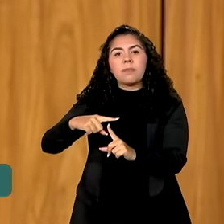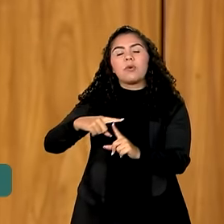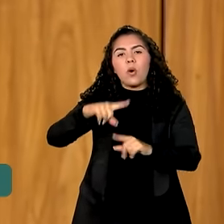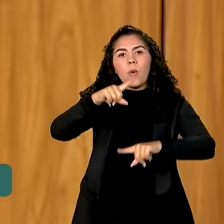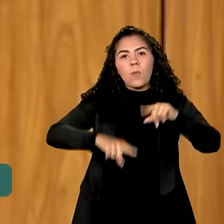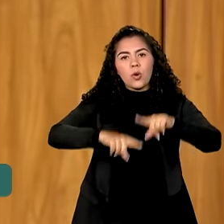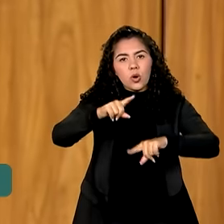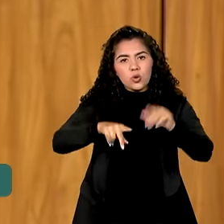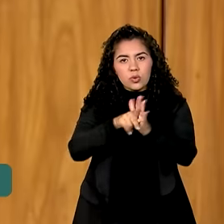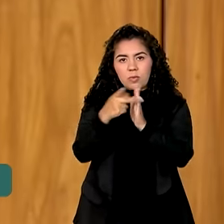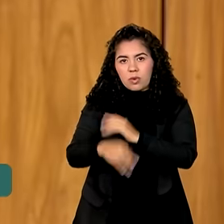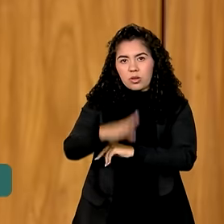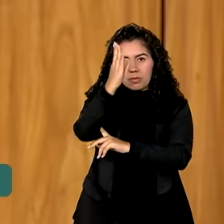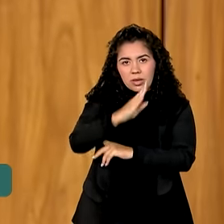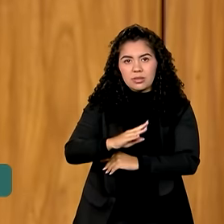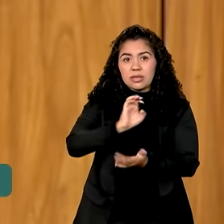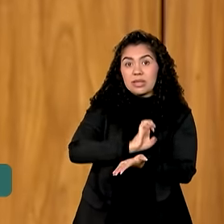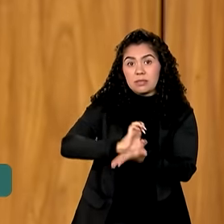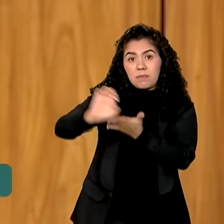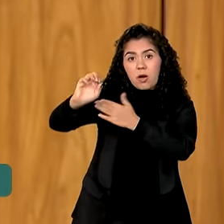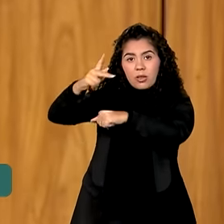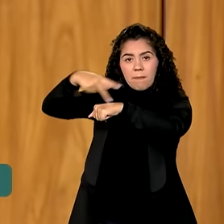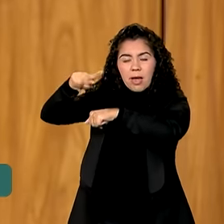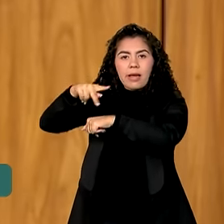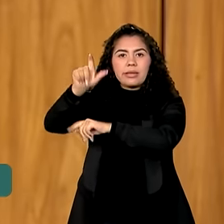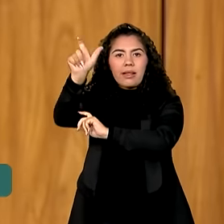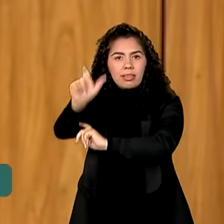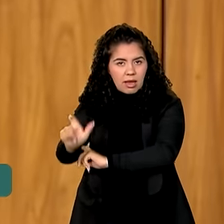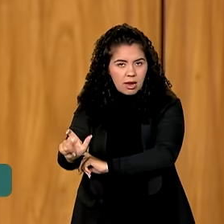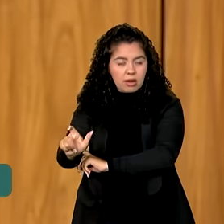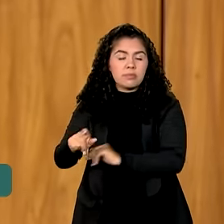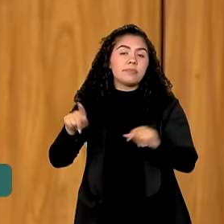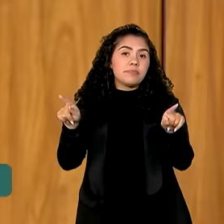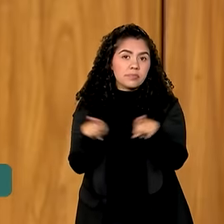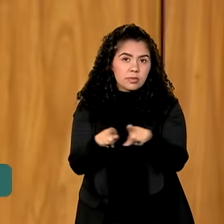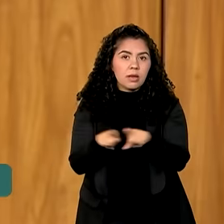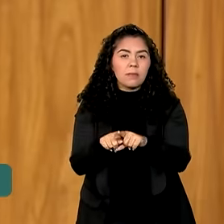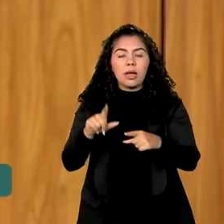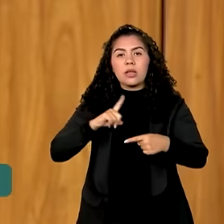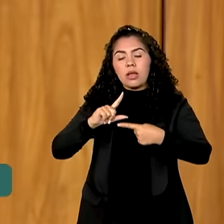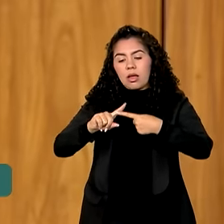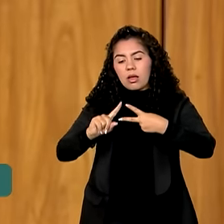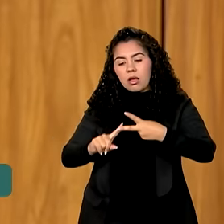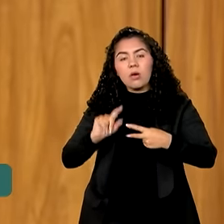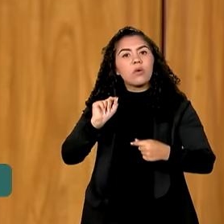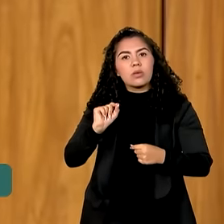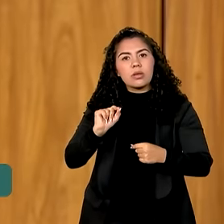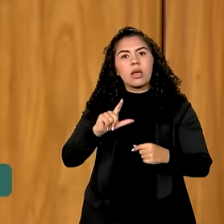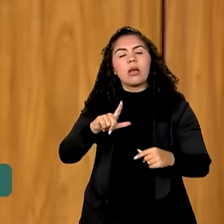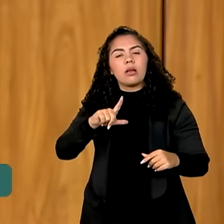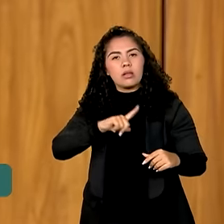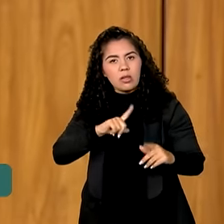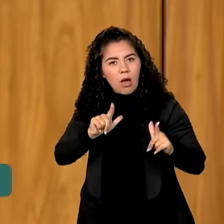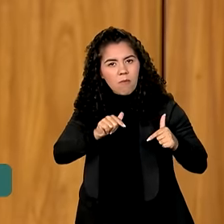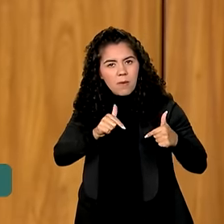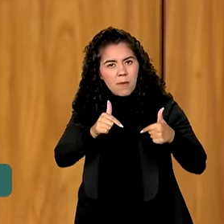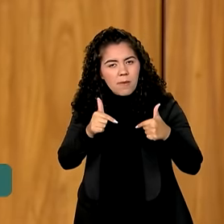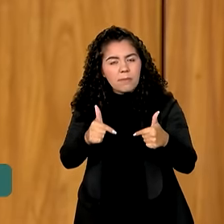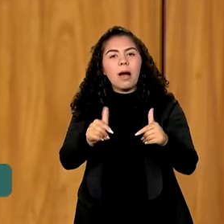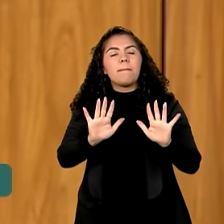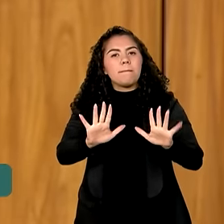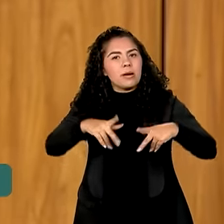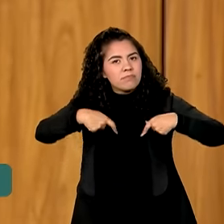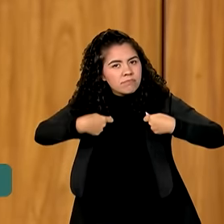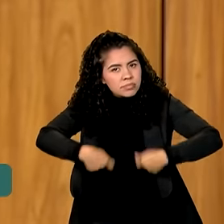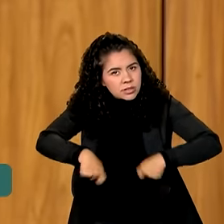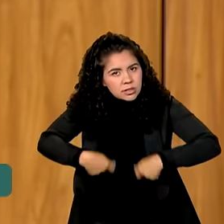exportados para o mercado italiano. A redução das emissões de CO2 é um imperativo, mas não deve